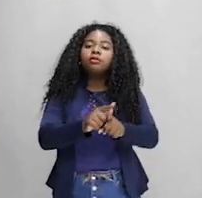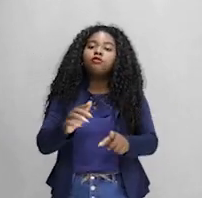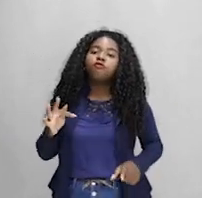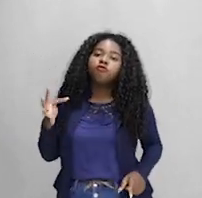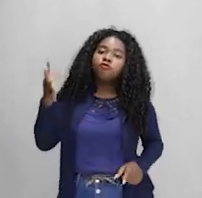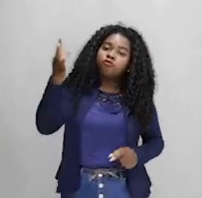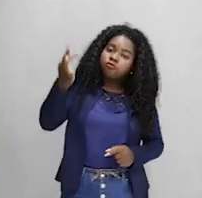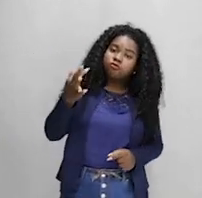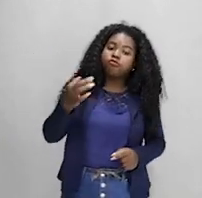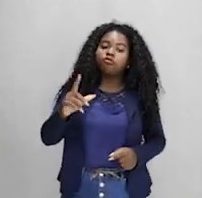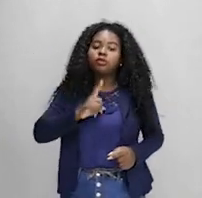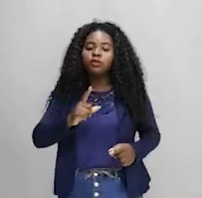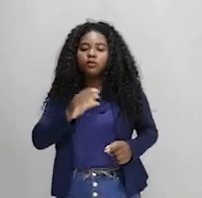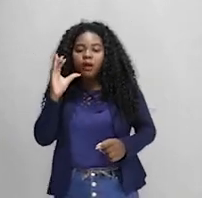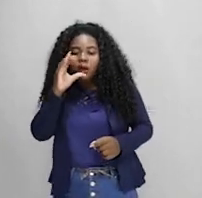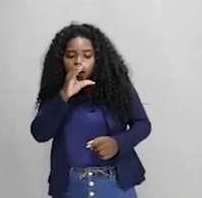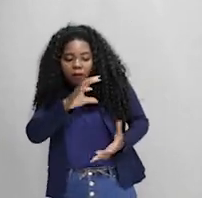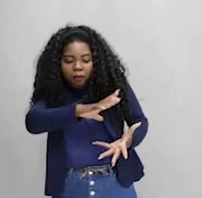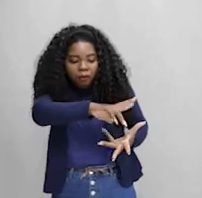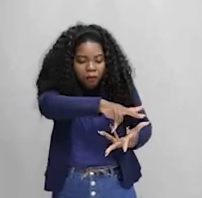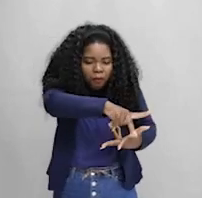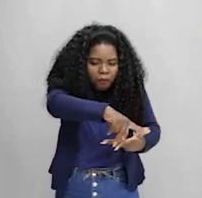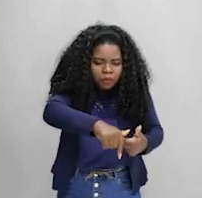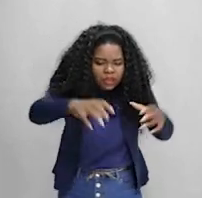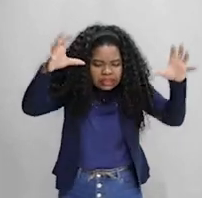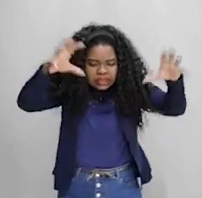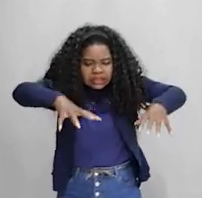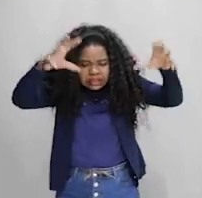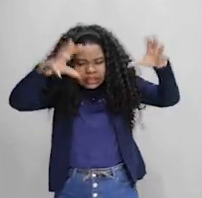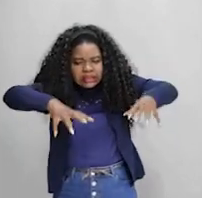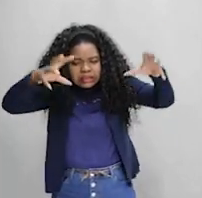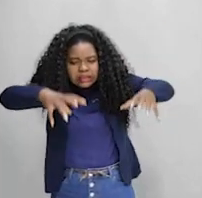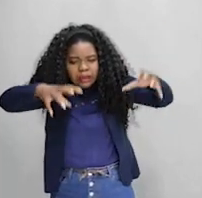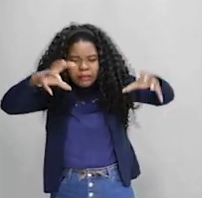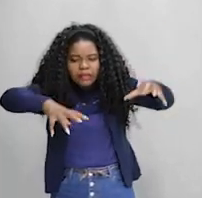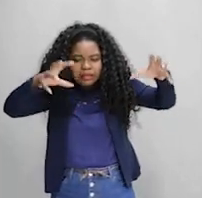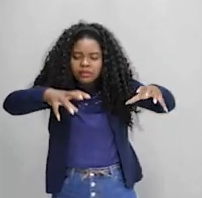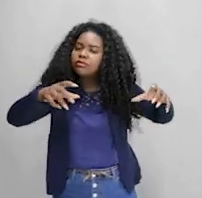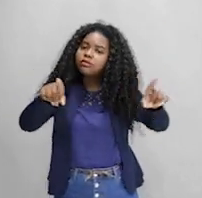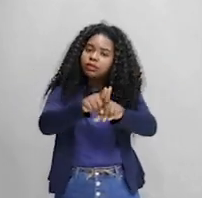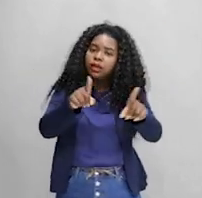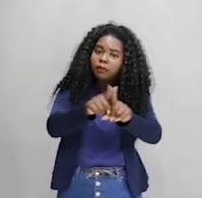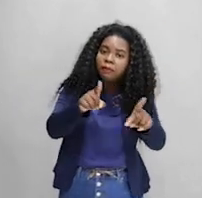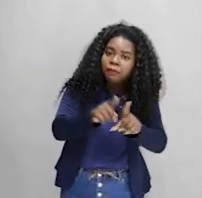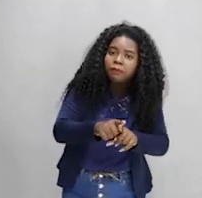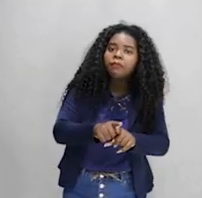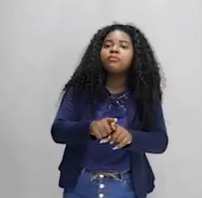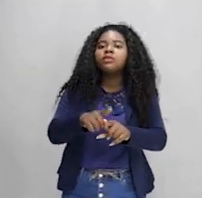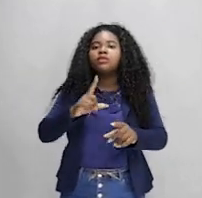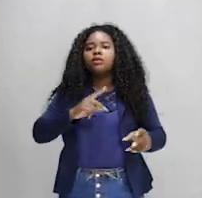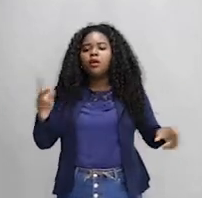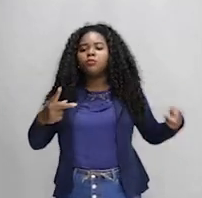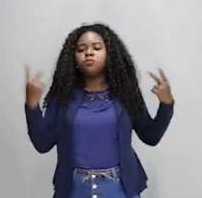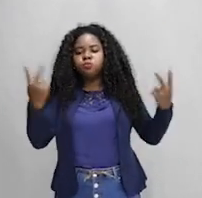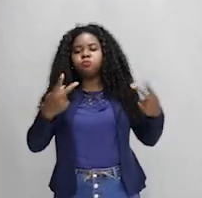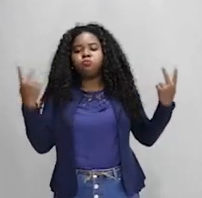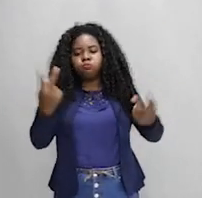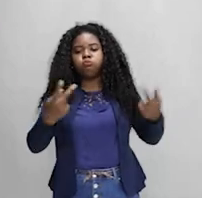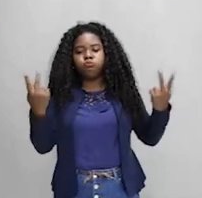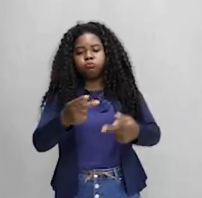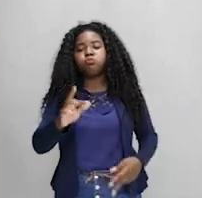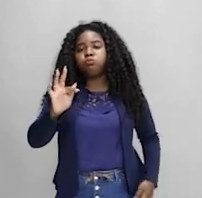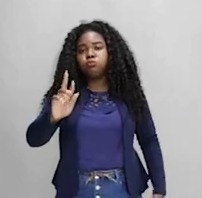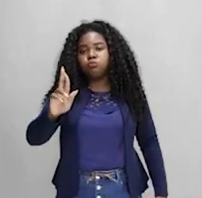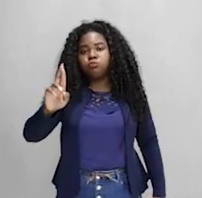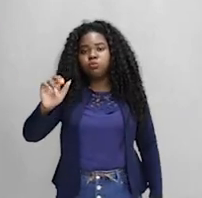global, tempestades em maior intensidade, secas em outras regiões, furacões, tempestades. Isso